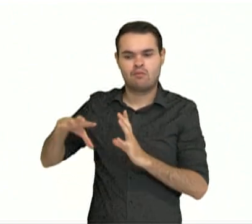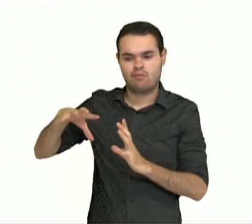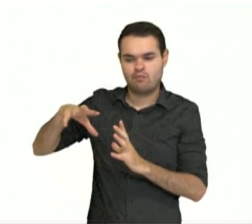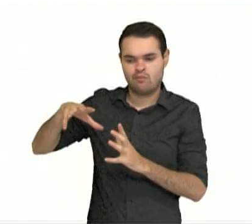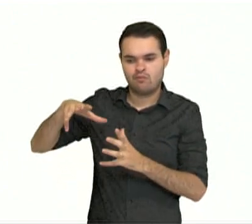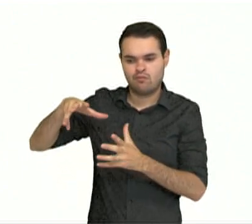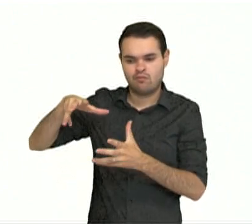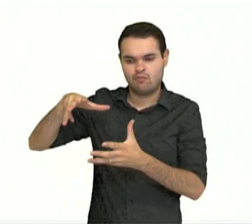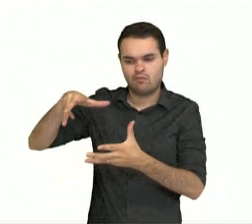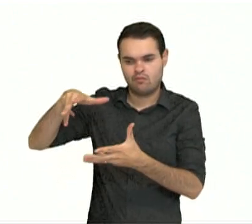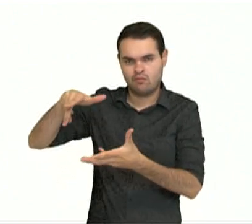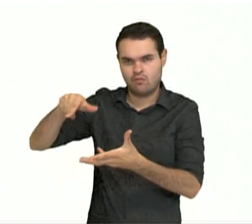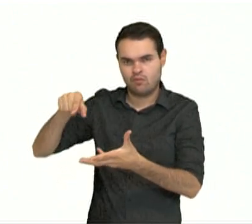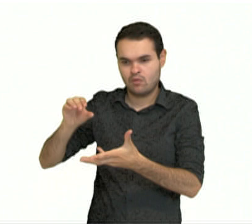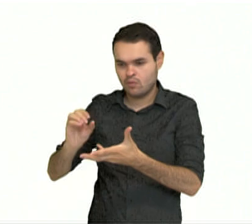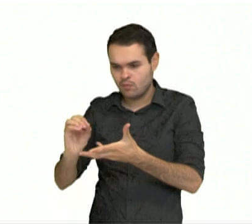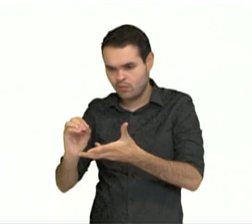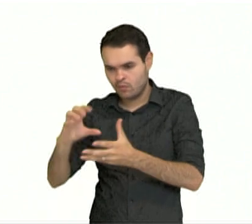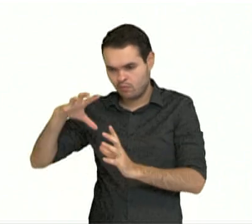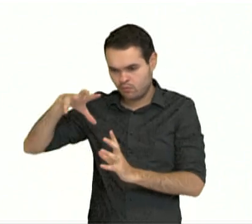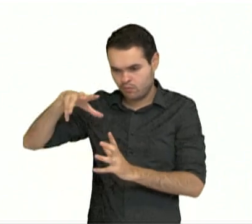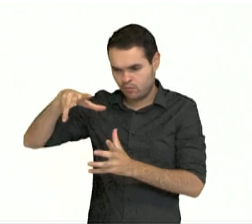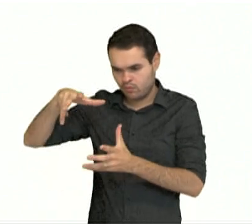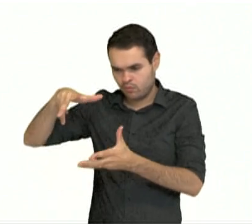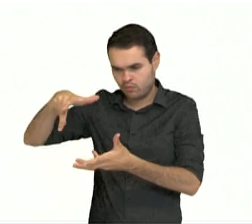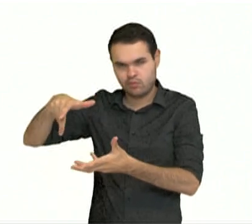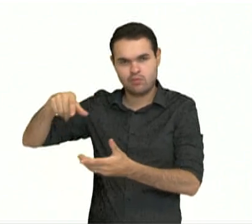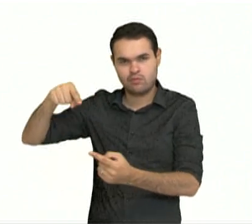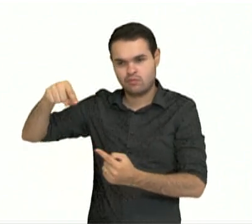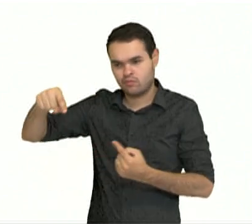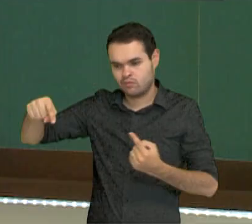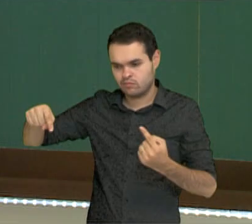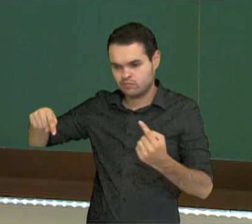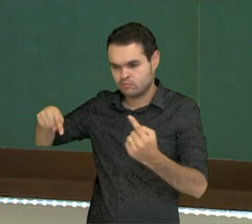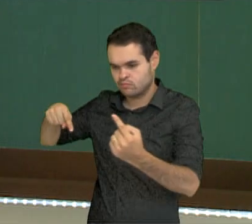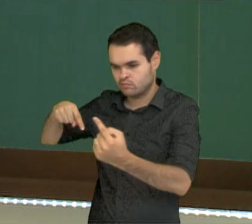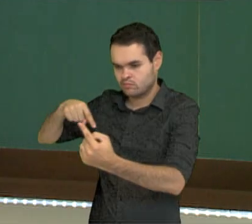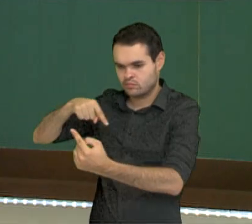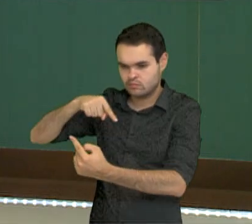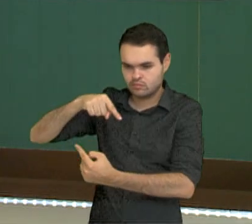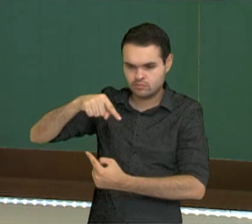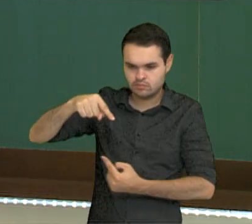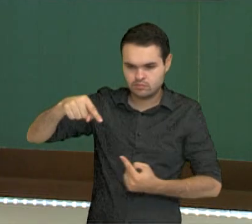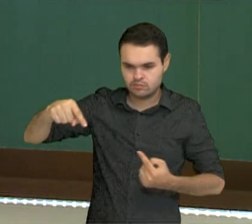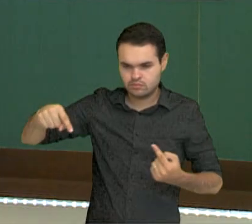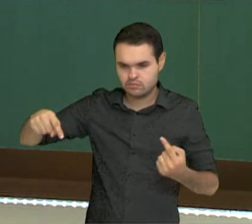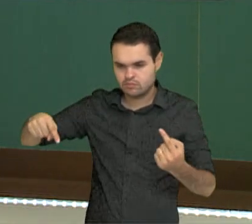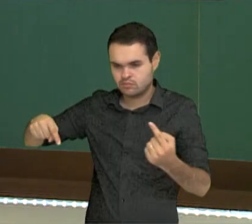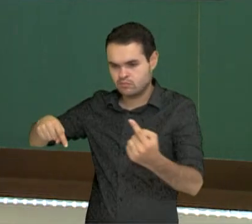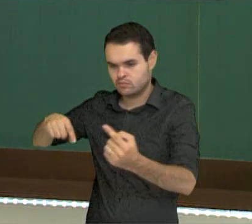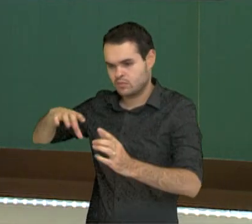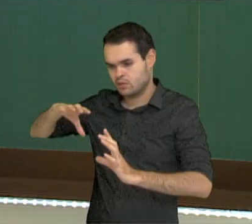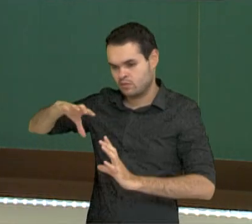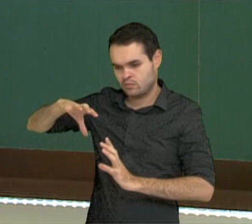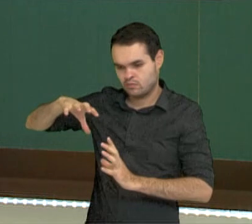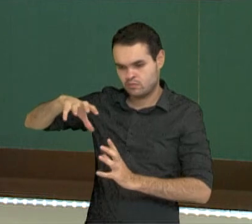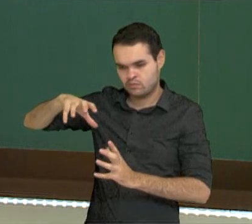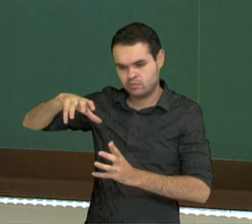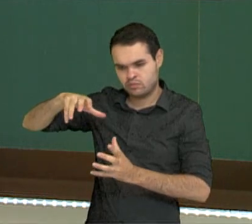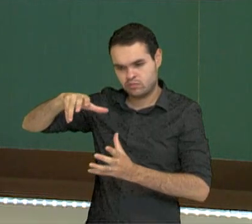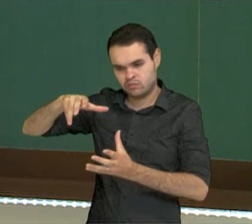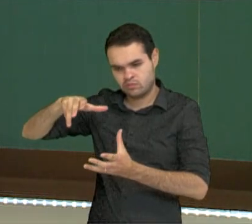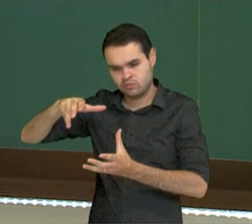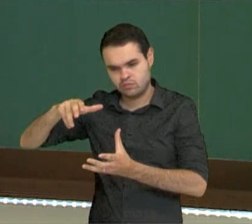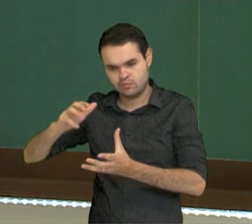Terra girando em torno do seu próprio eixo. Quando ela gira em torno do seu próprio eixo, ela vai expor uma parte da Terra para o Sol